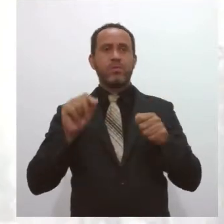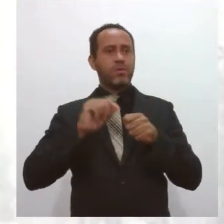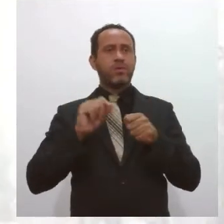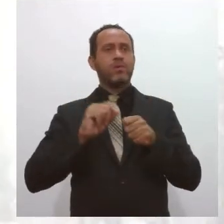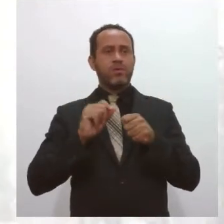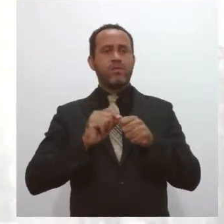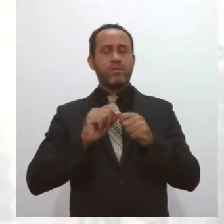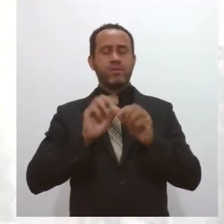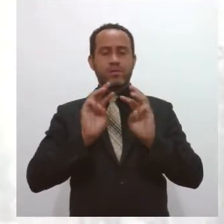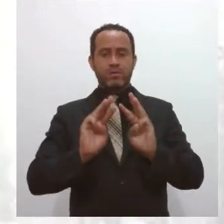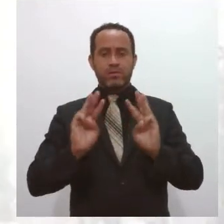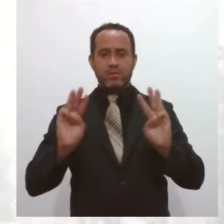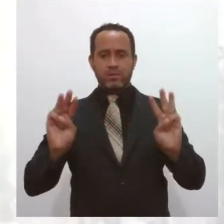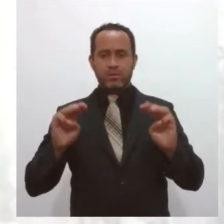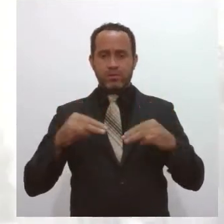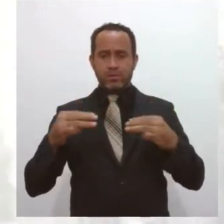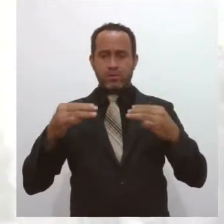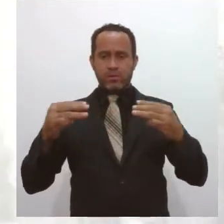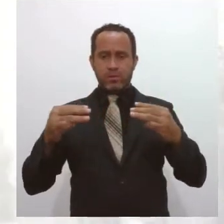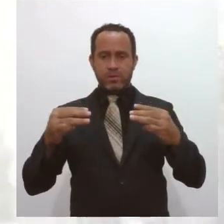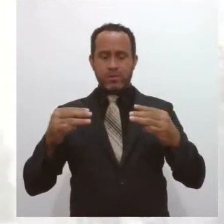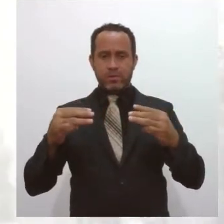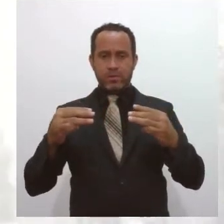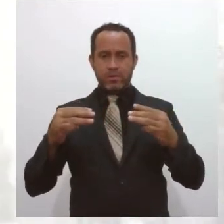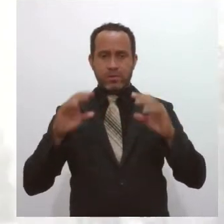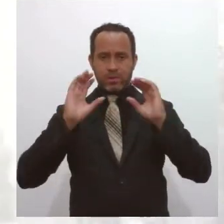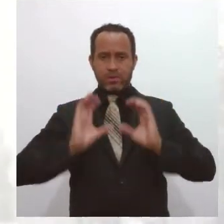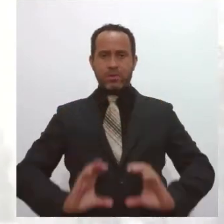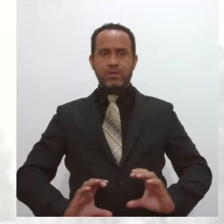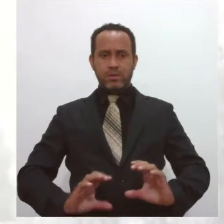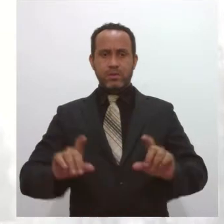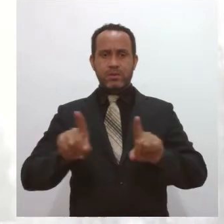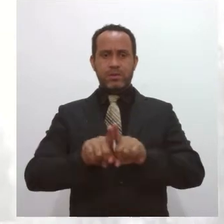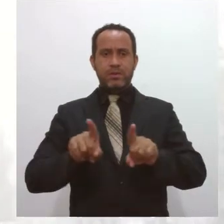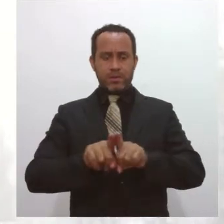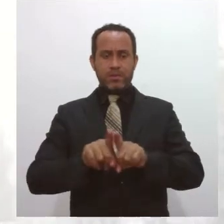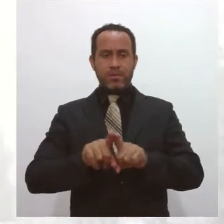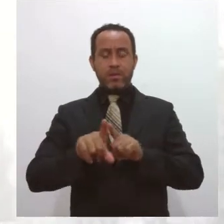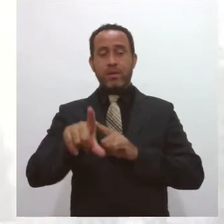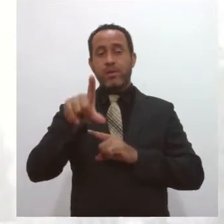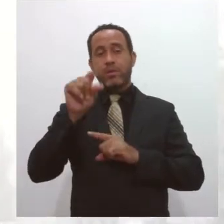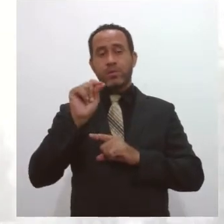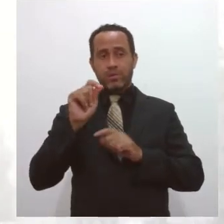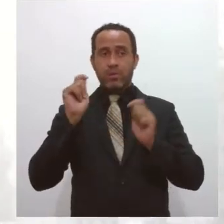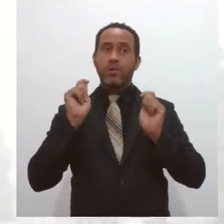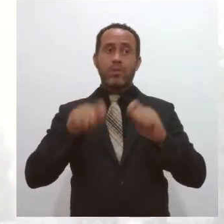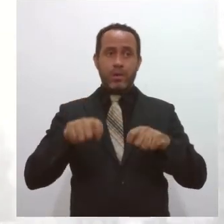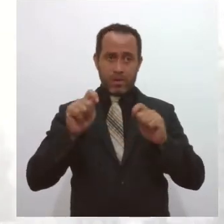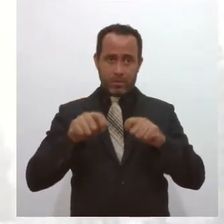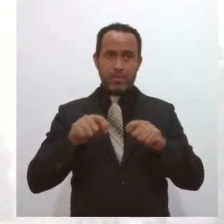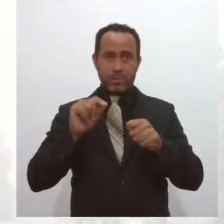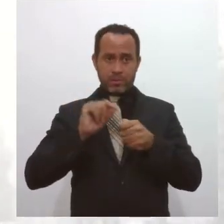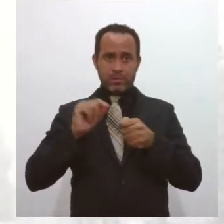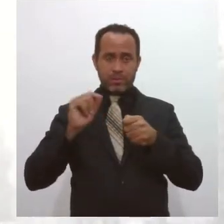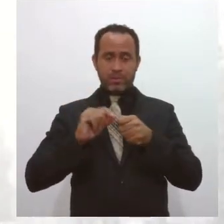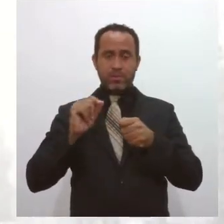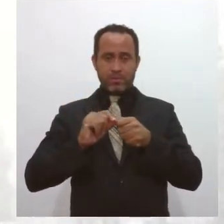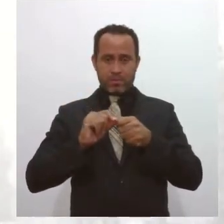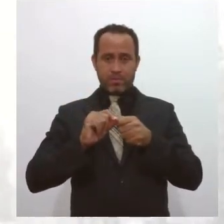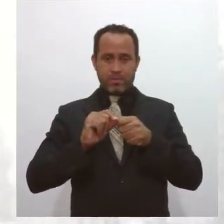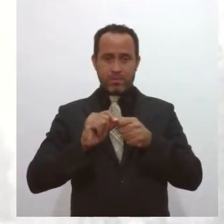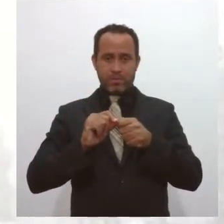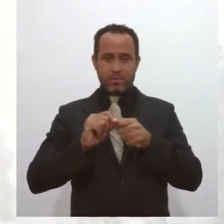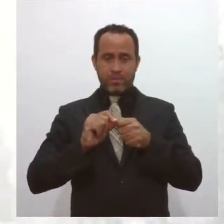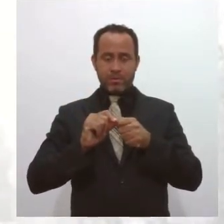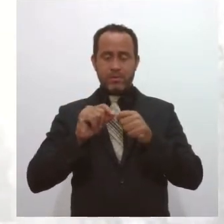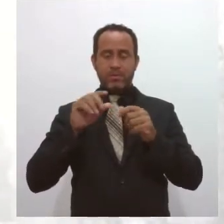do site do Ministério da Cidadania, agora é uma alternativa também para que ele possa fazer através do mecanismo da